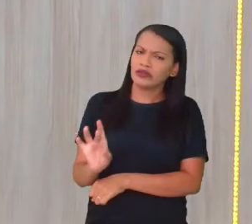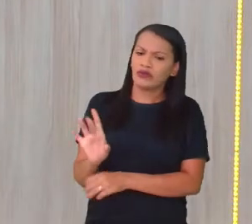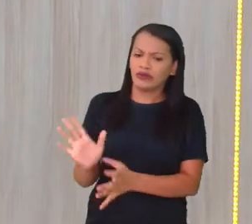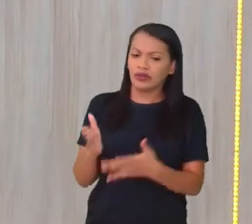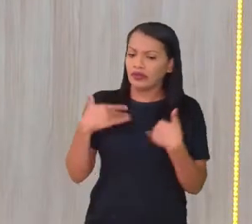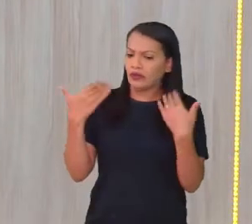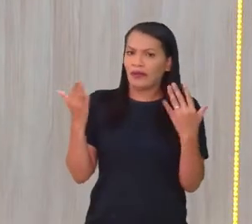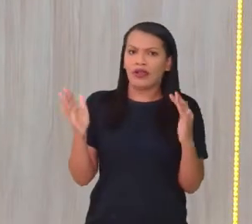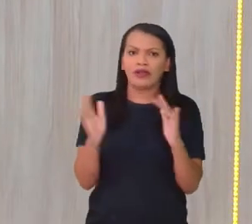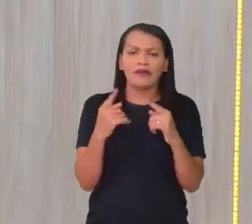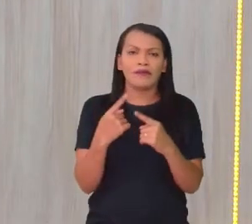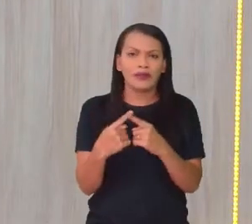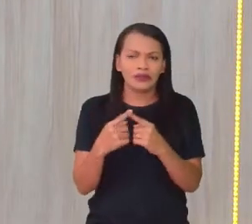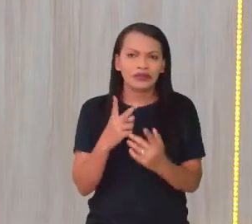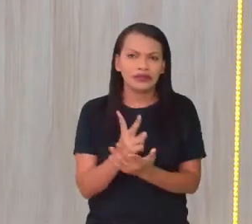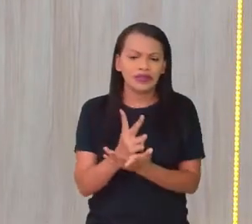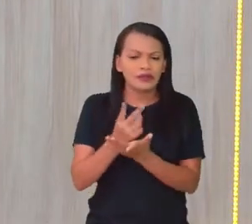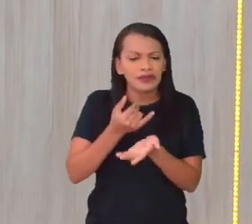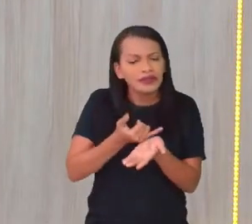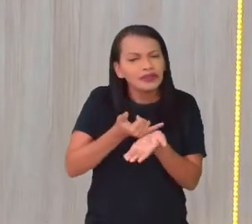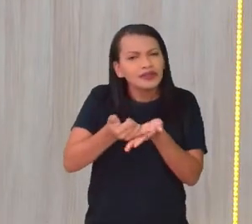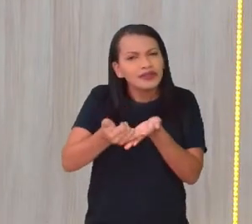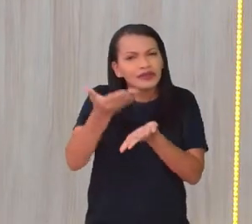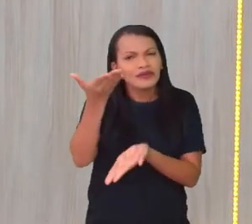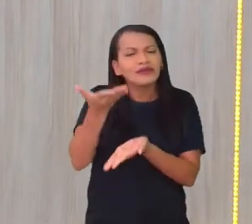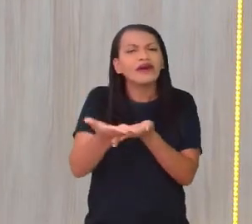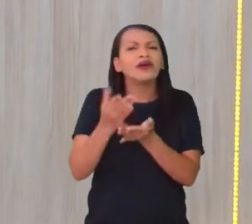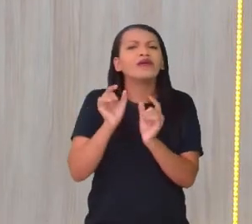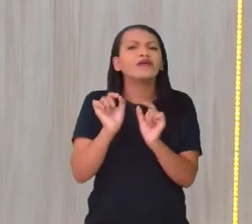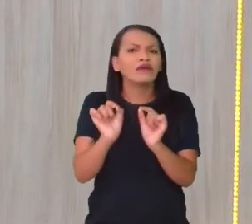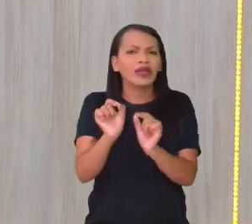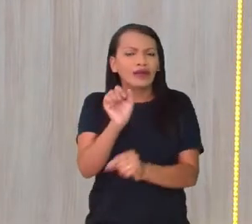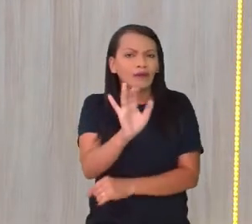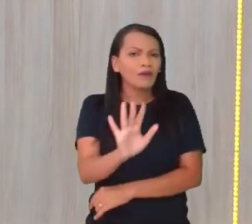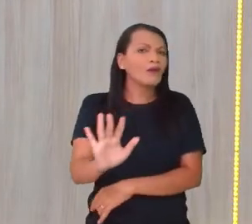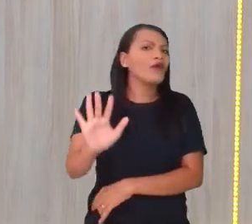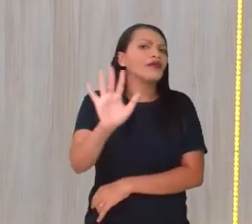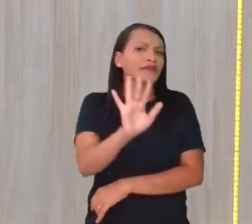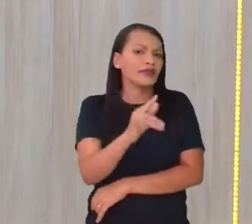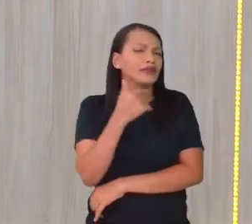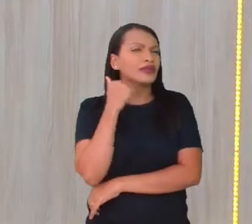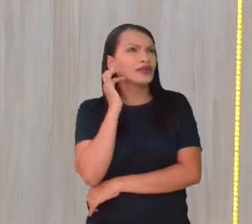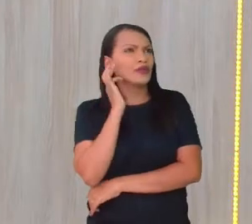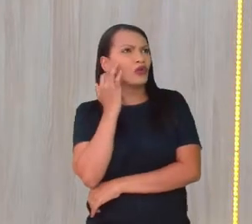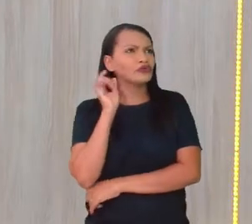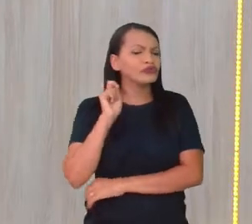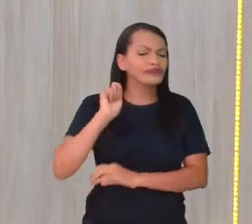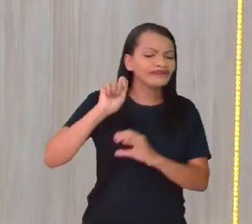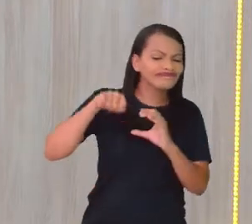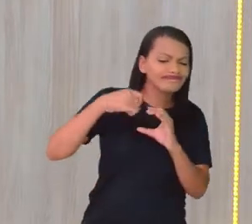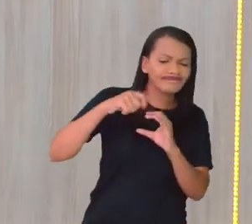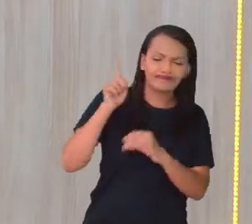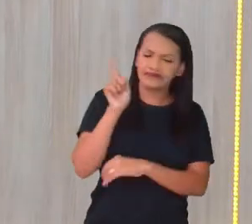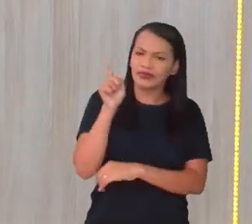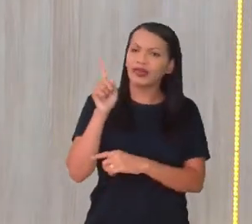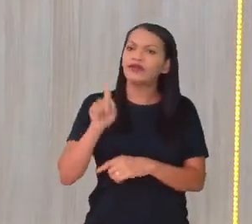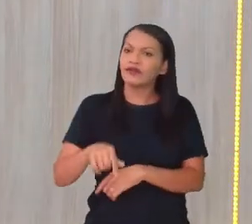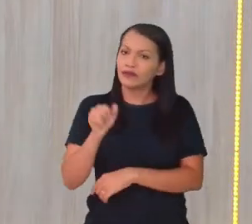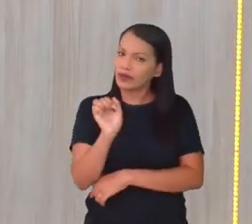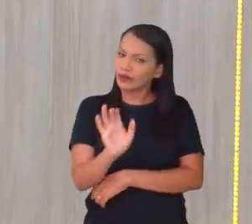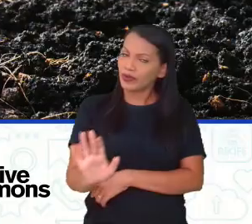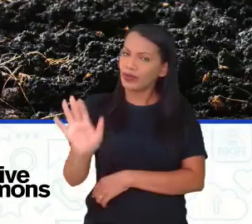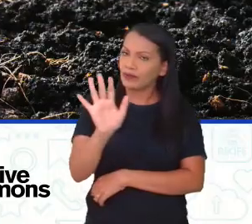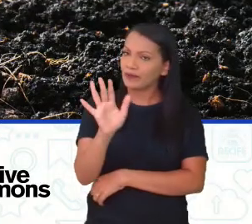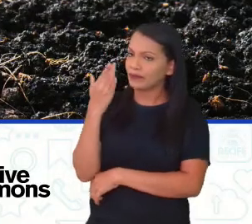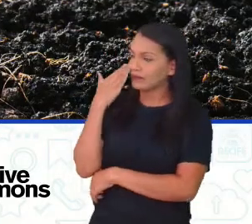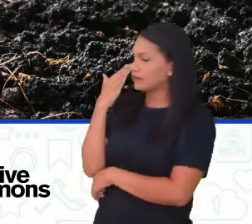de surpresa, porque a gente sempre inicia a nossa aula com o quê? Com uma imagem. E hoje, eu acho que não é vídeo, não. É uma imagem, é ajustamento. É uma